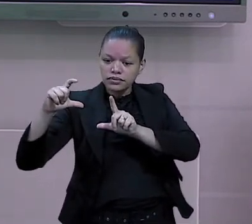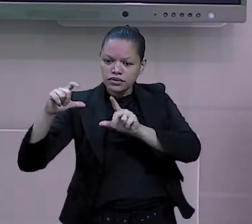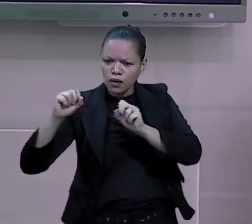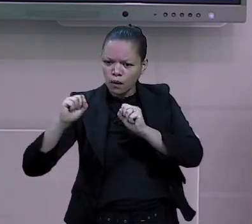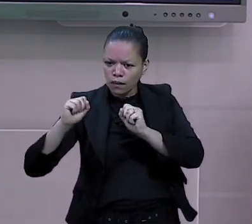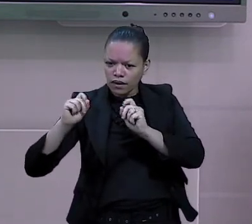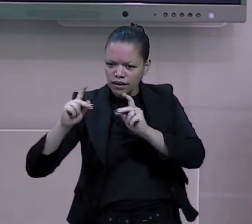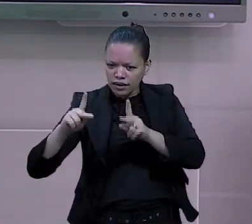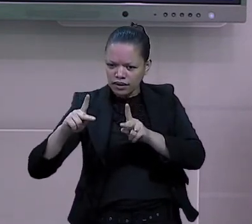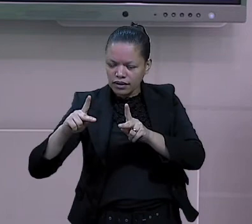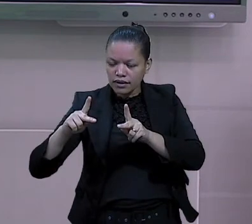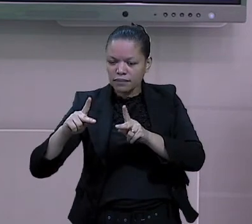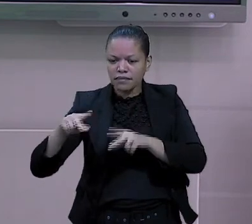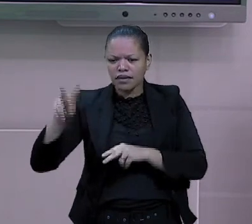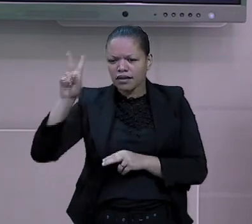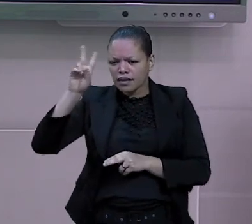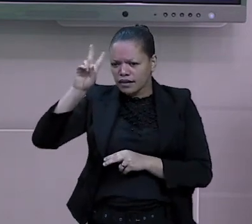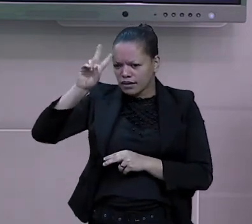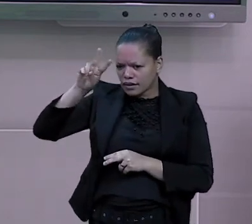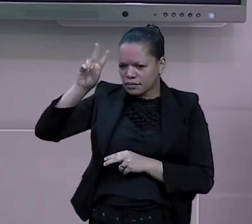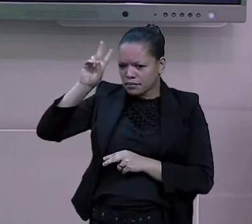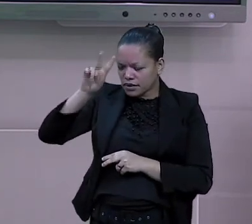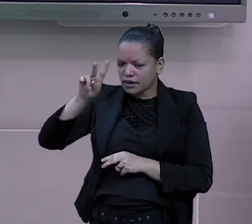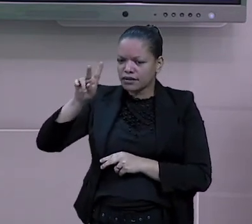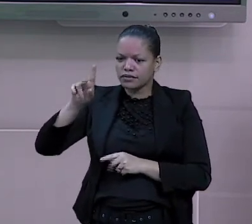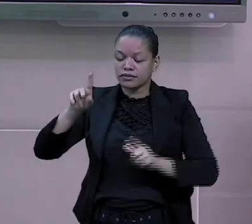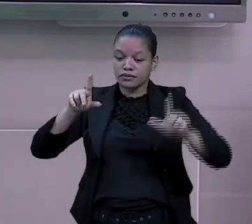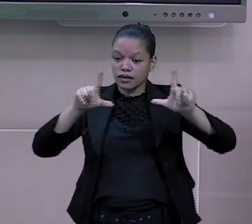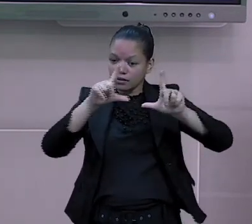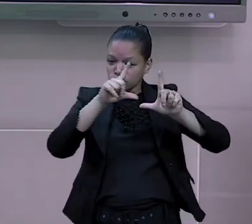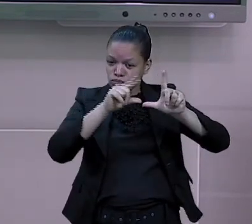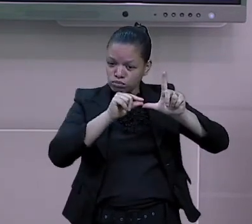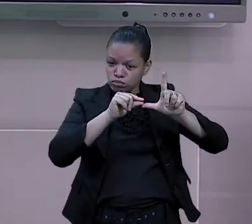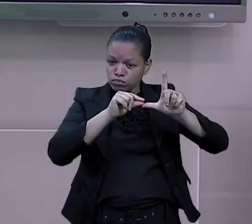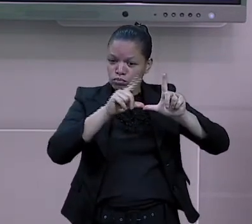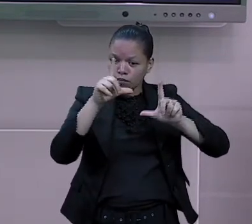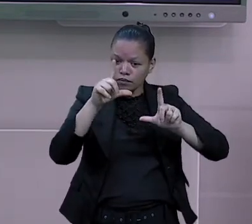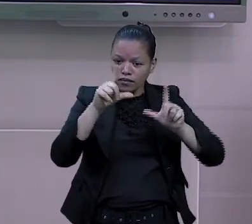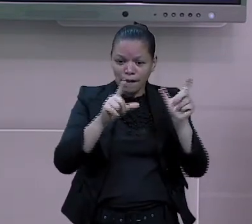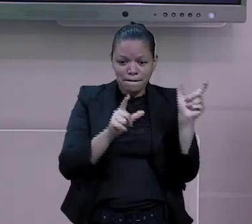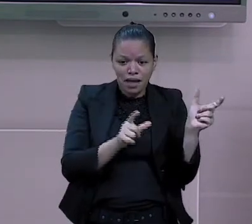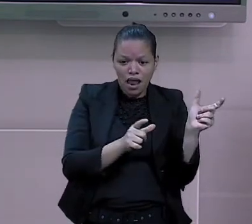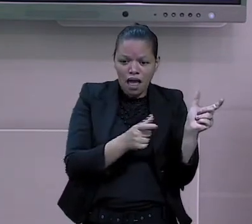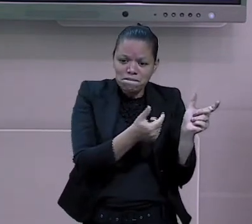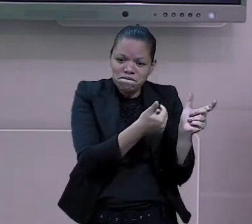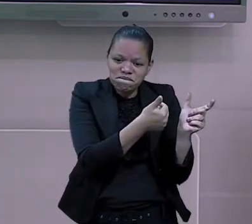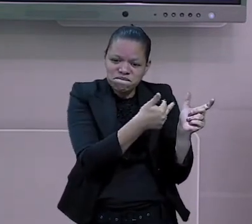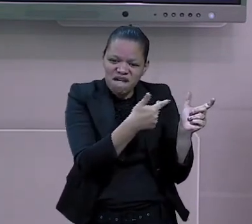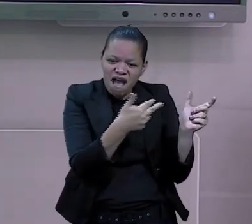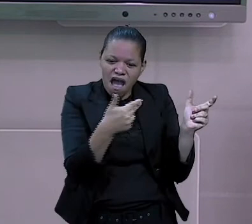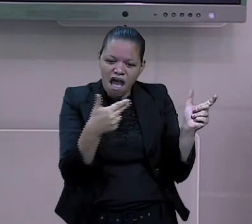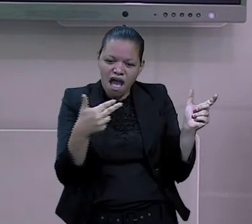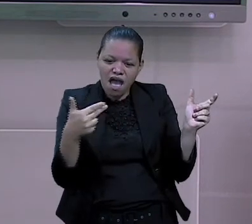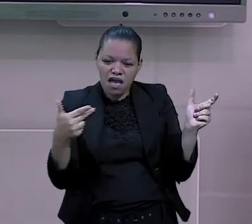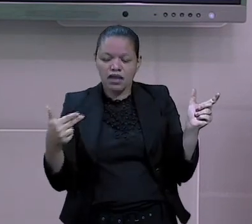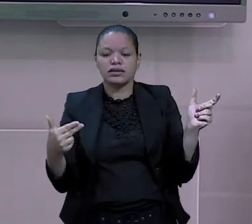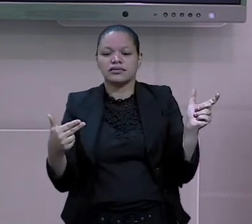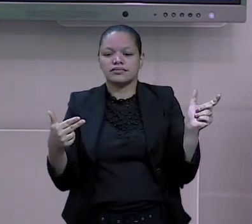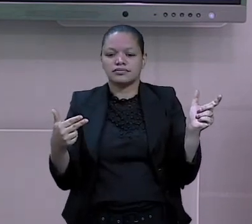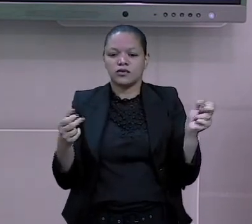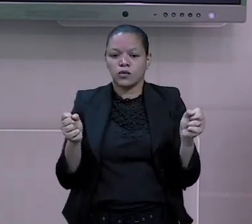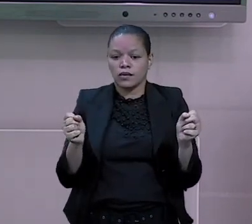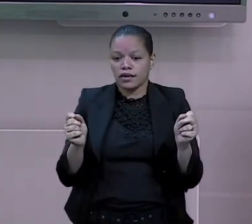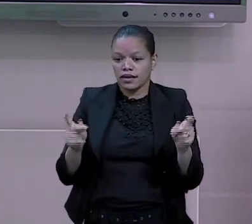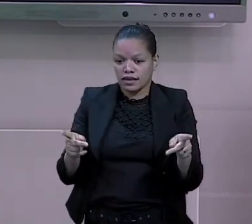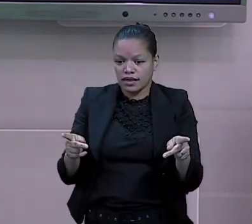flexões de diminutivo e aumentativo, algumas palavras têm várias formas, tá, não quer